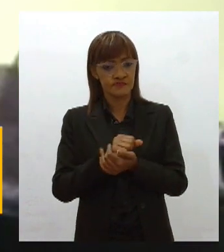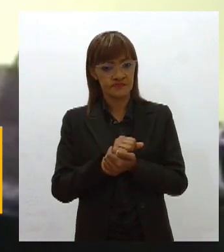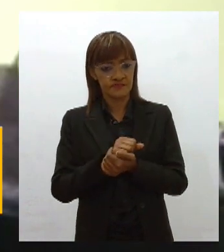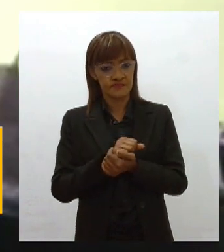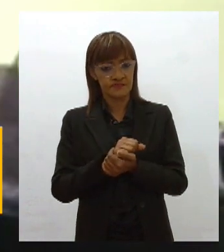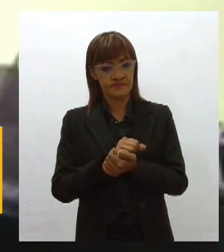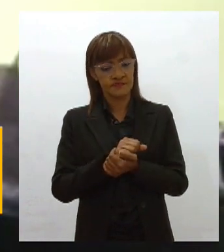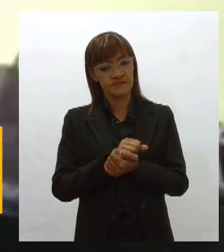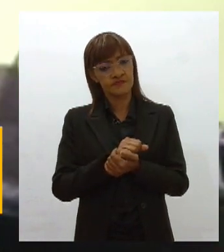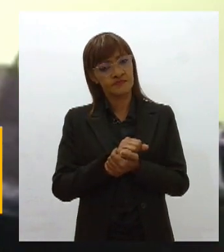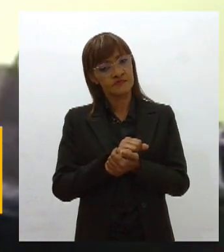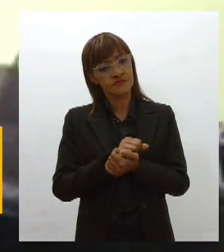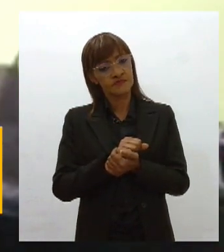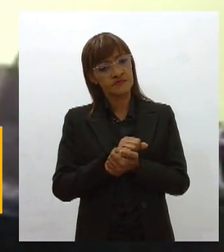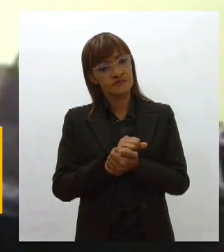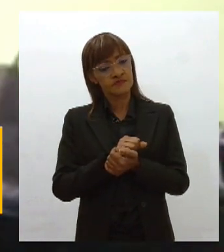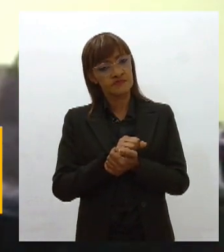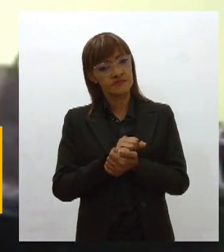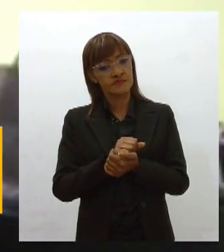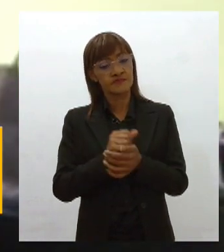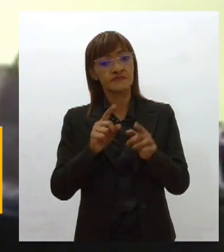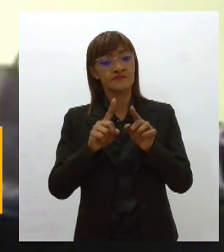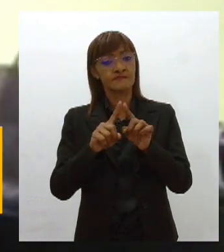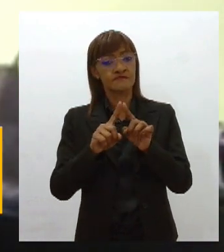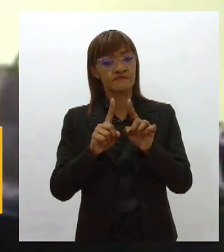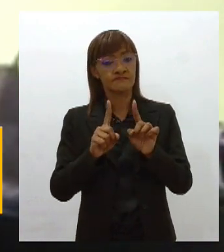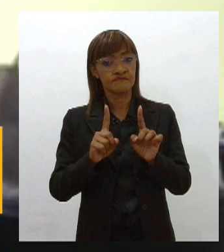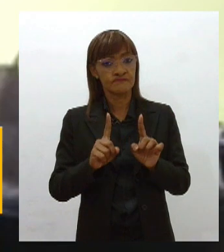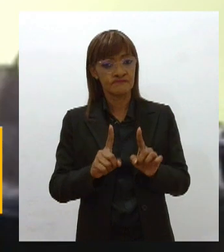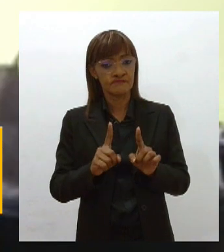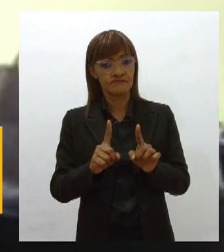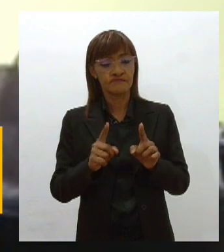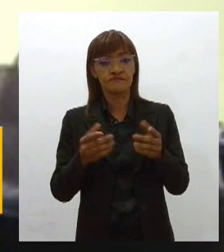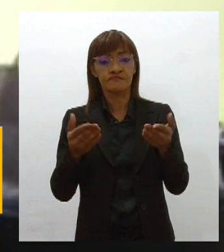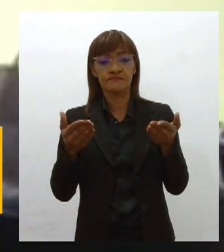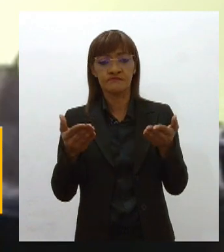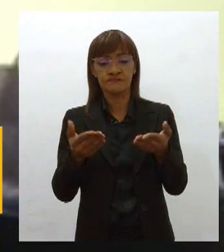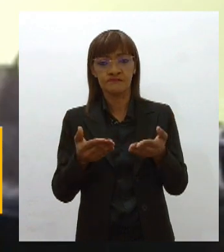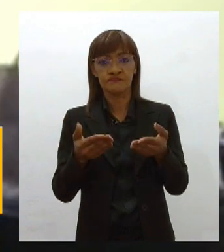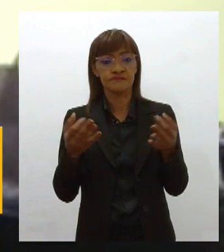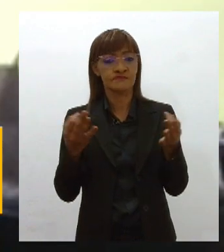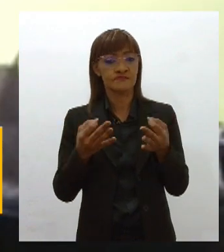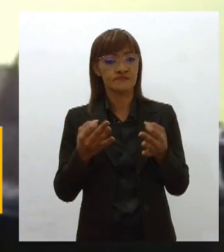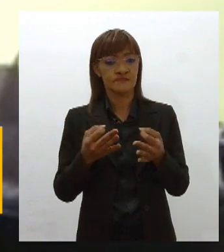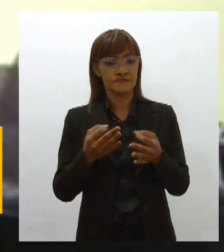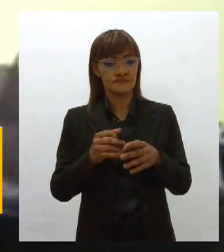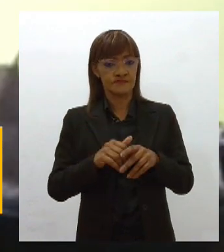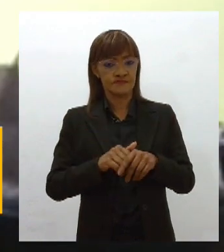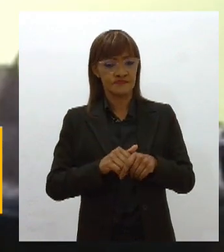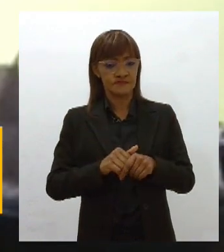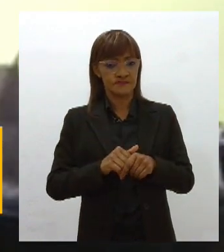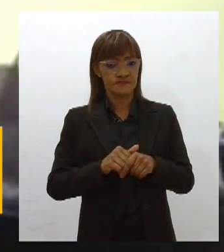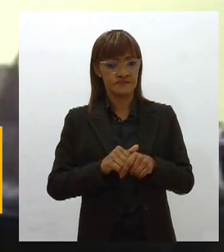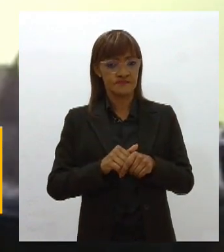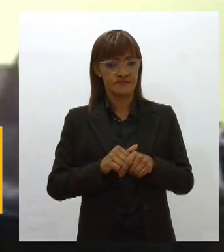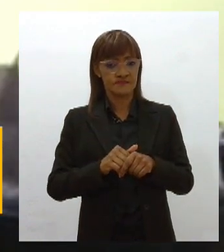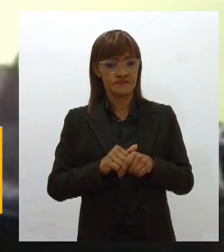tem sido pequeno, vamos dizer assim. Então, as dificuldades normais dos governos